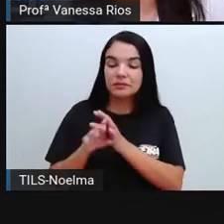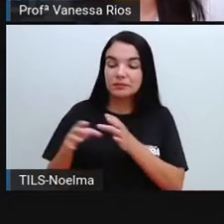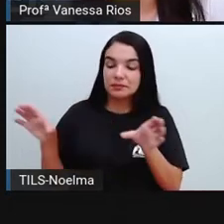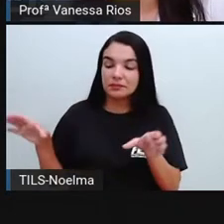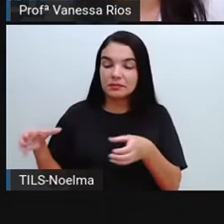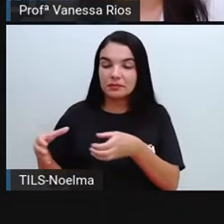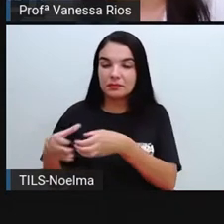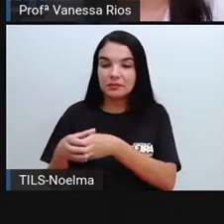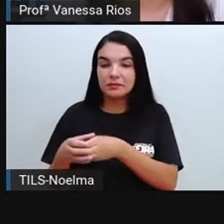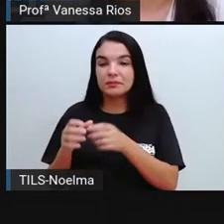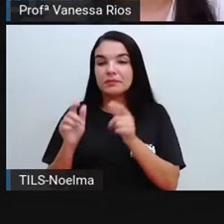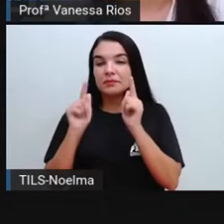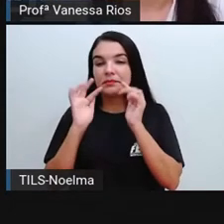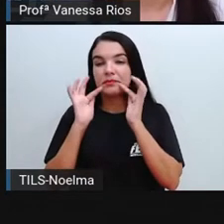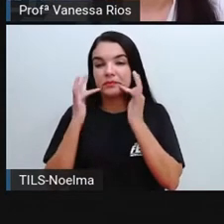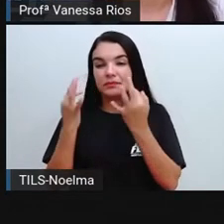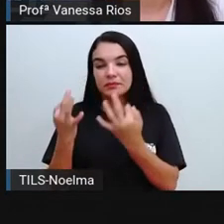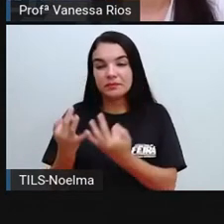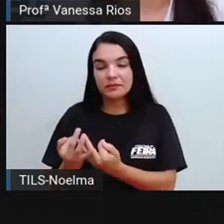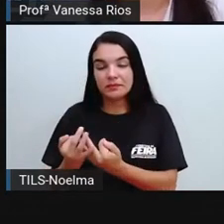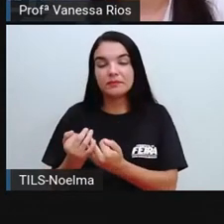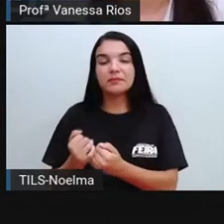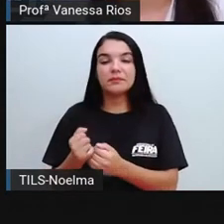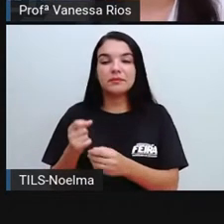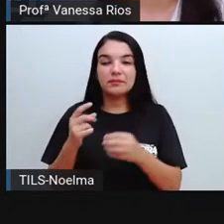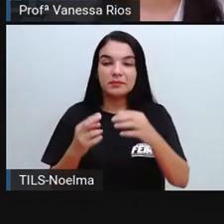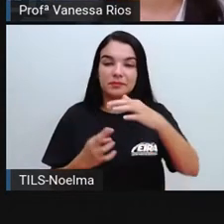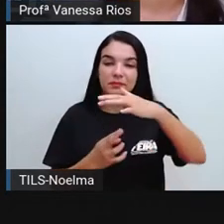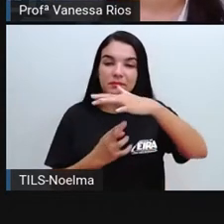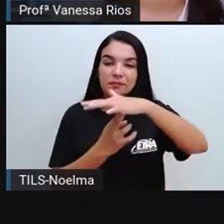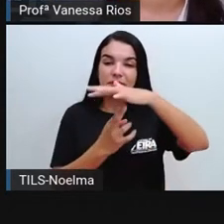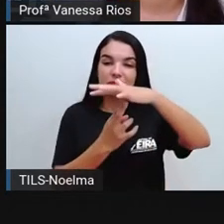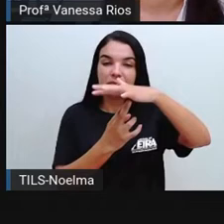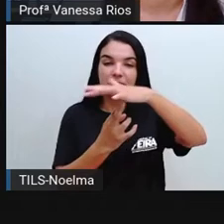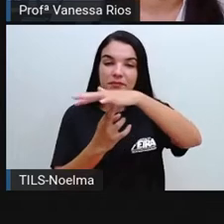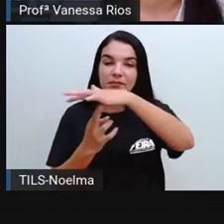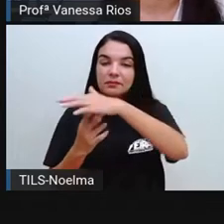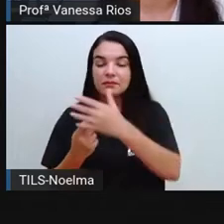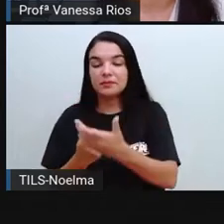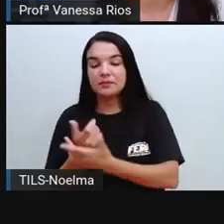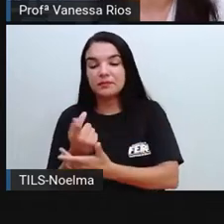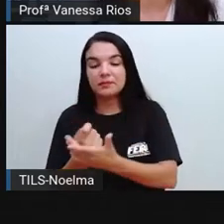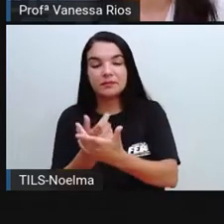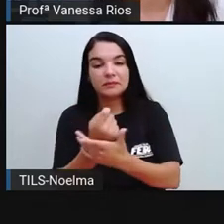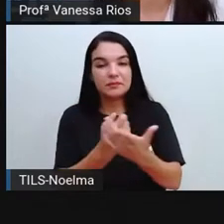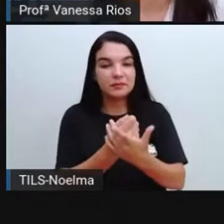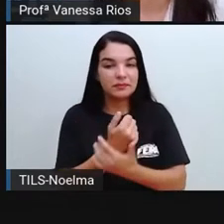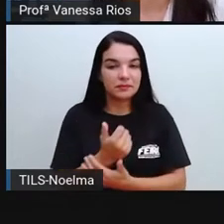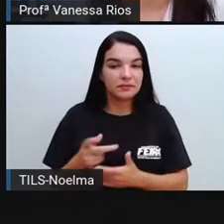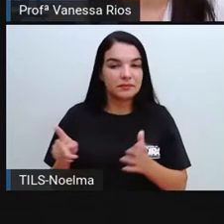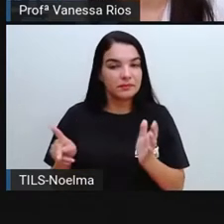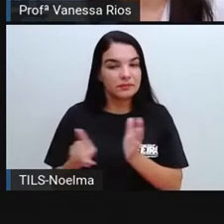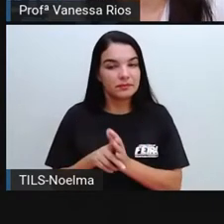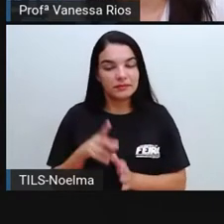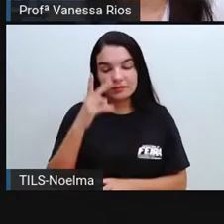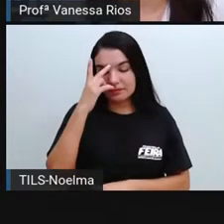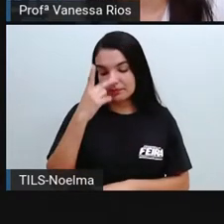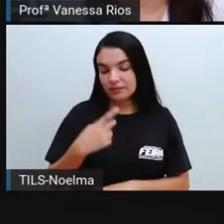de agricultura familiar, de pequenos produtores que produzem de forma individual, mas que não estão aí